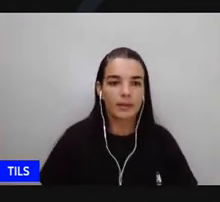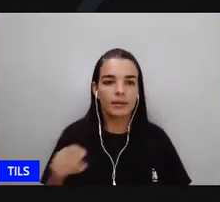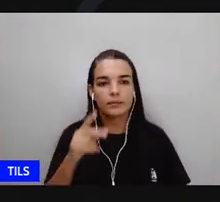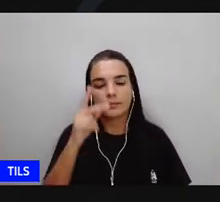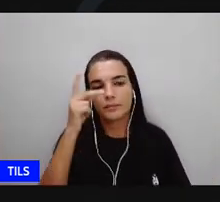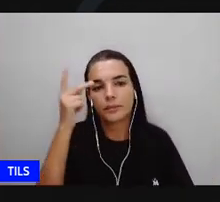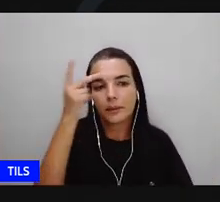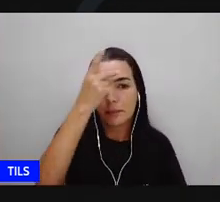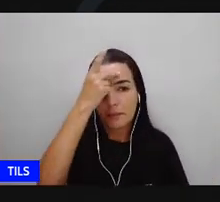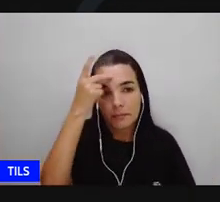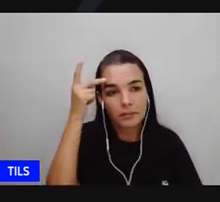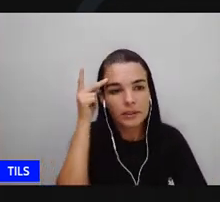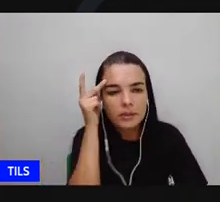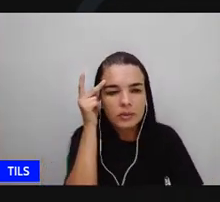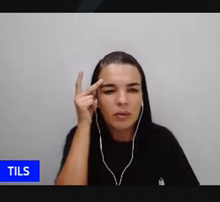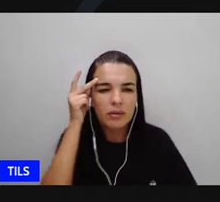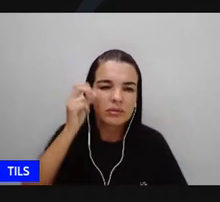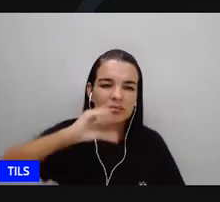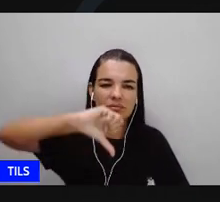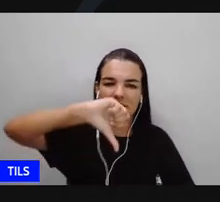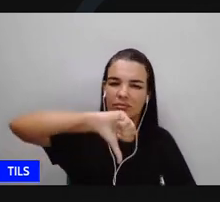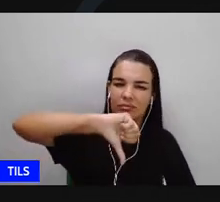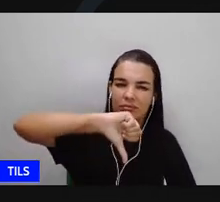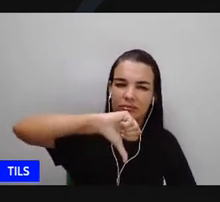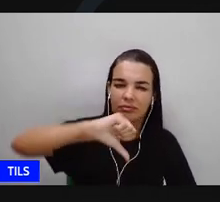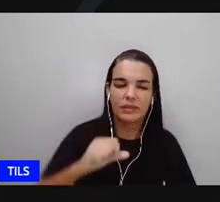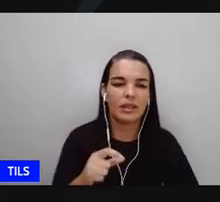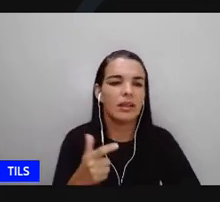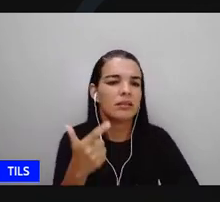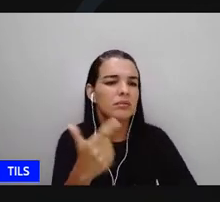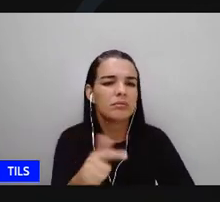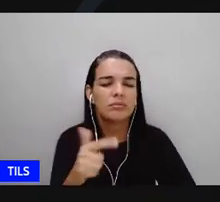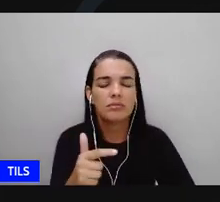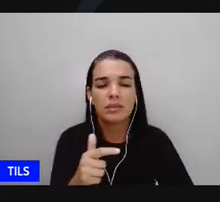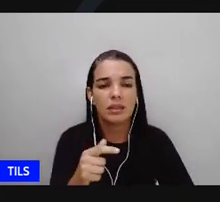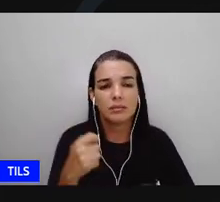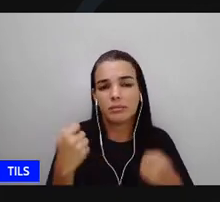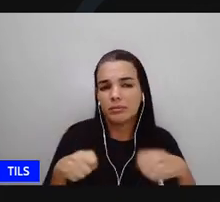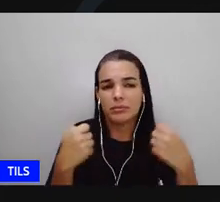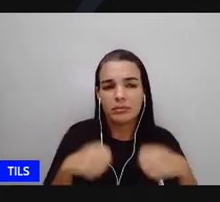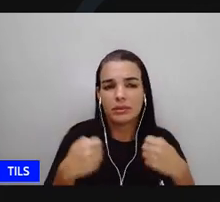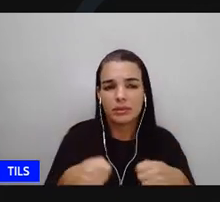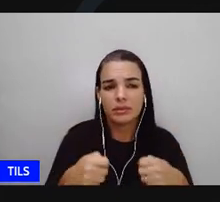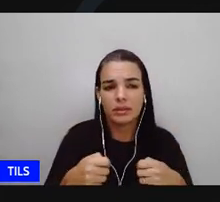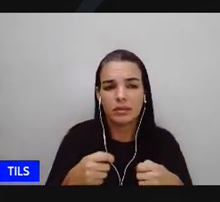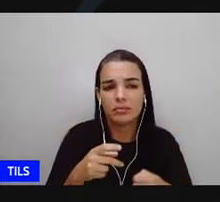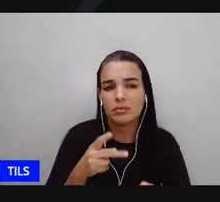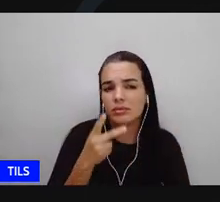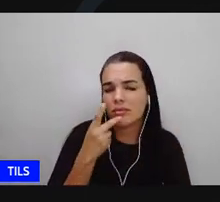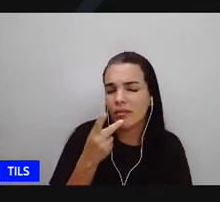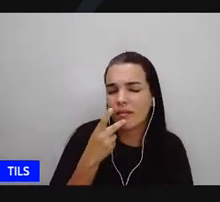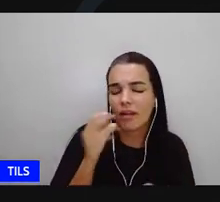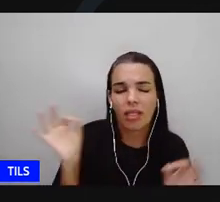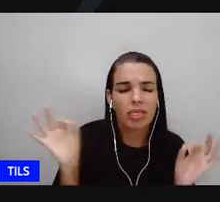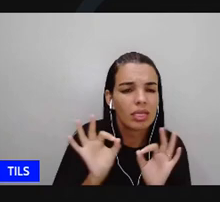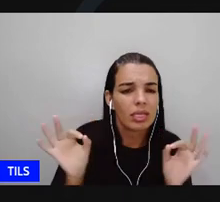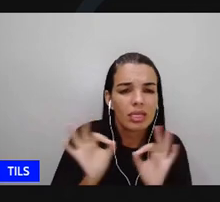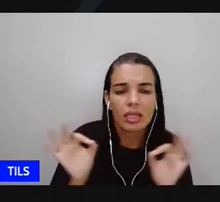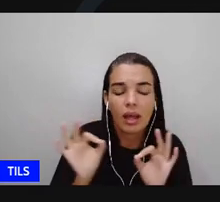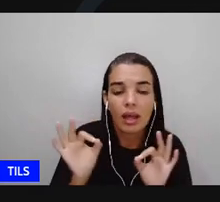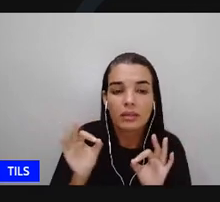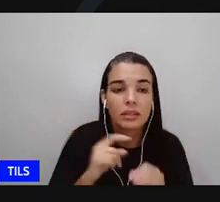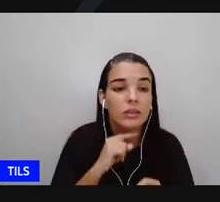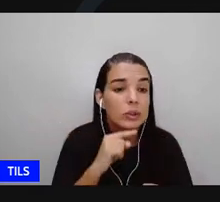de que nós necessitamos perguntar nada a ninguém com o tempo com o decorrer do